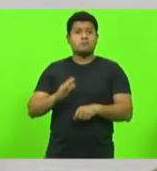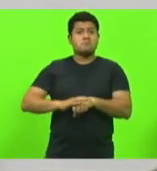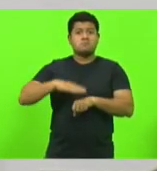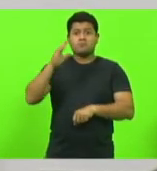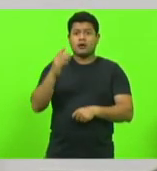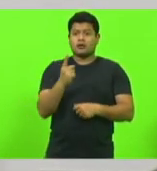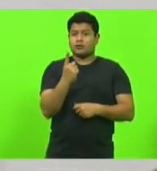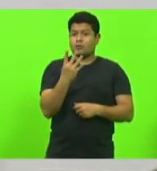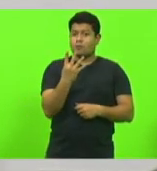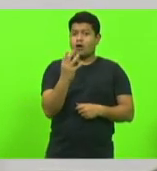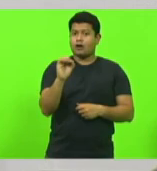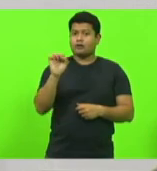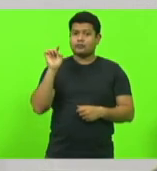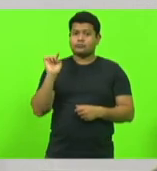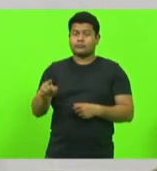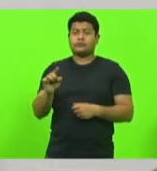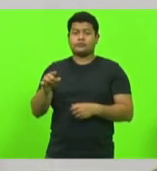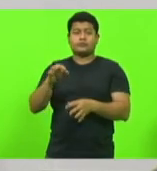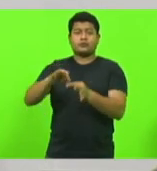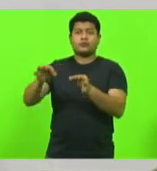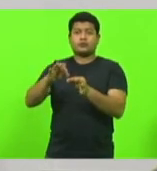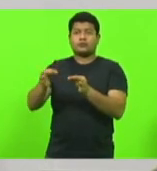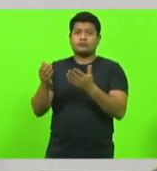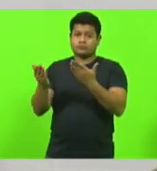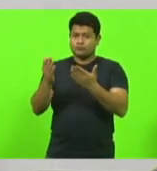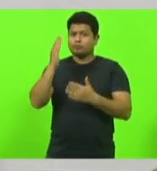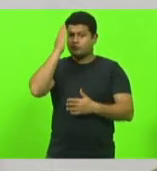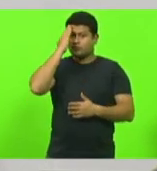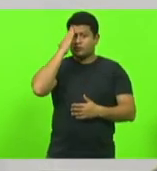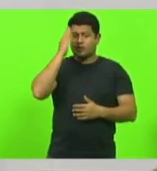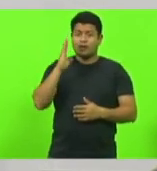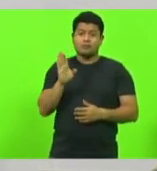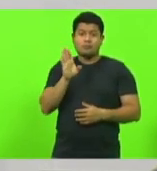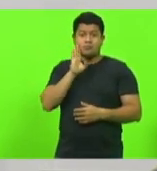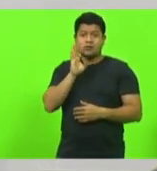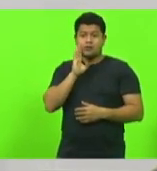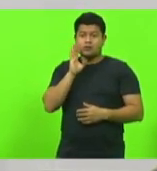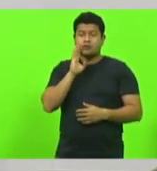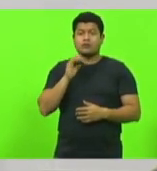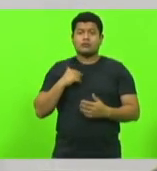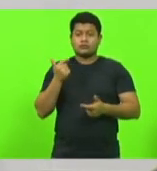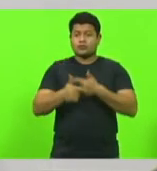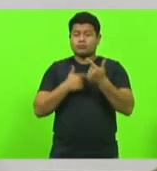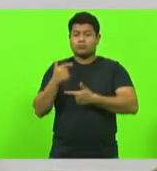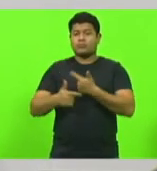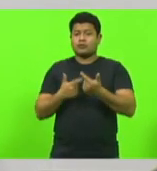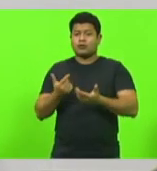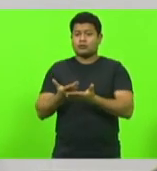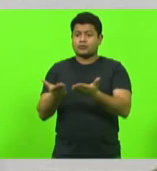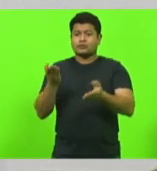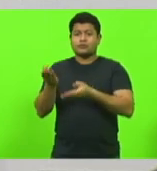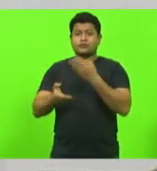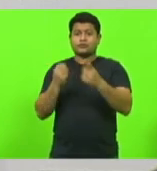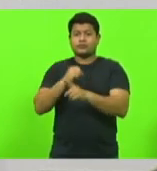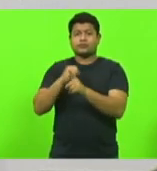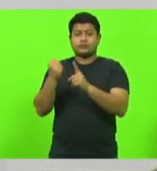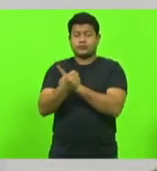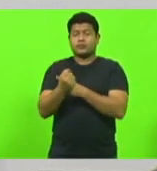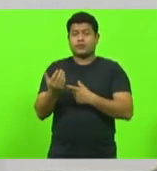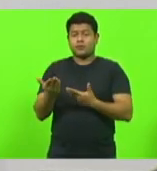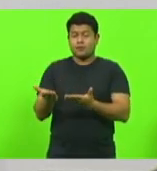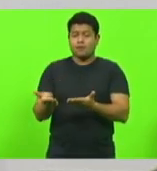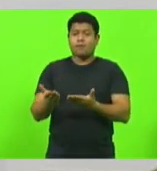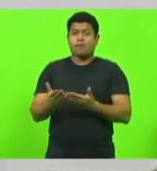instituições, muitas das quais vossa excelência também ampara por meio da sua empresa, do seu trabalho social e da sua pessoa como